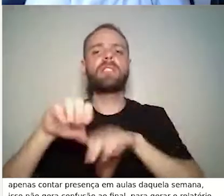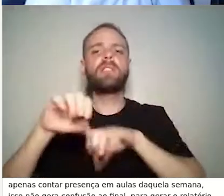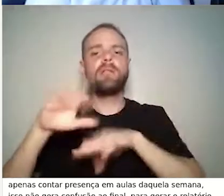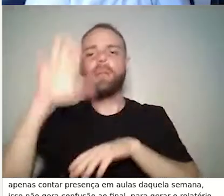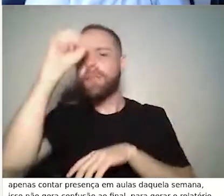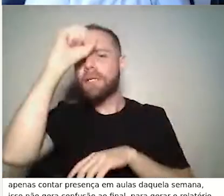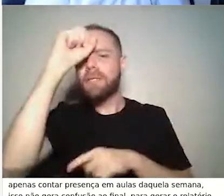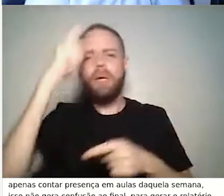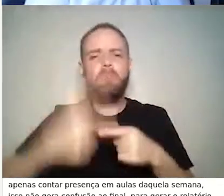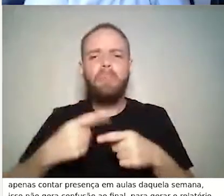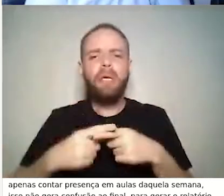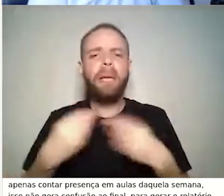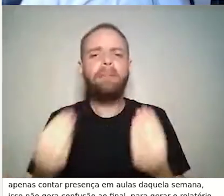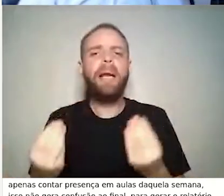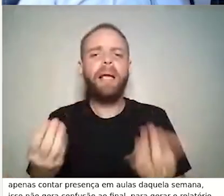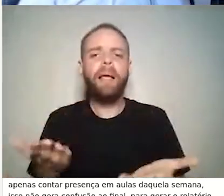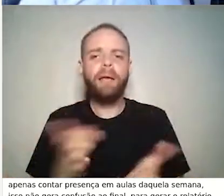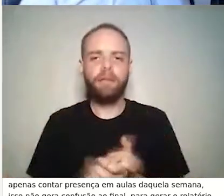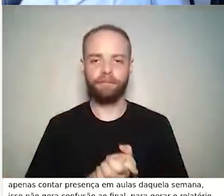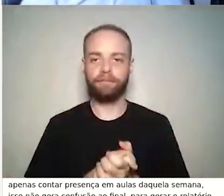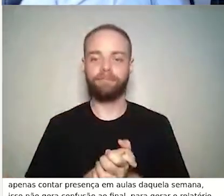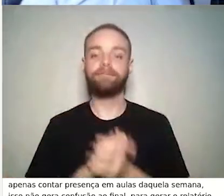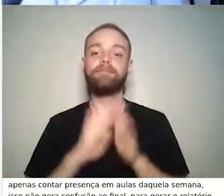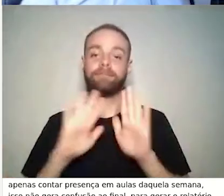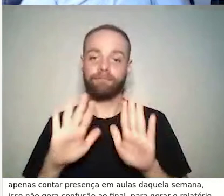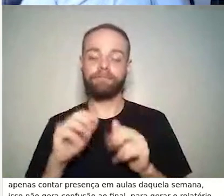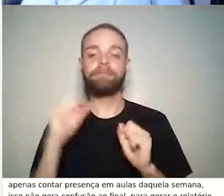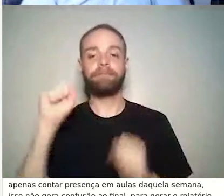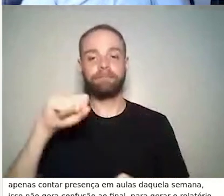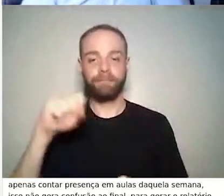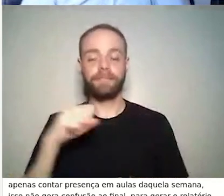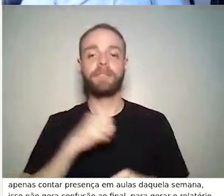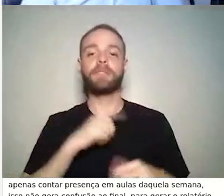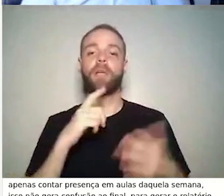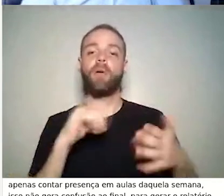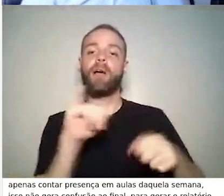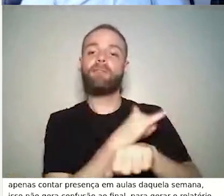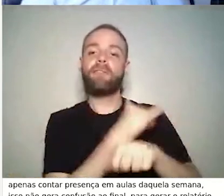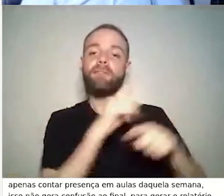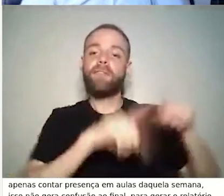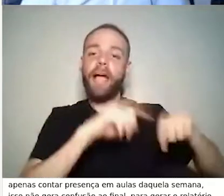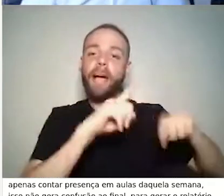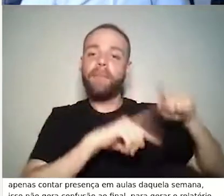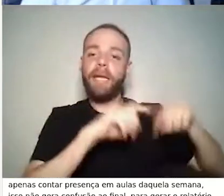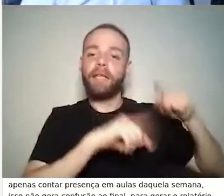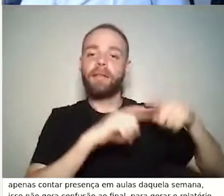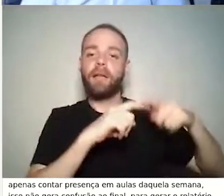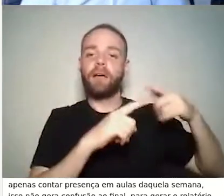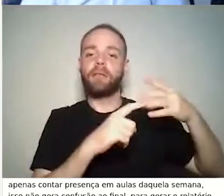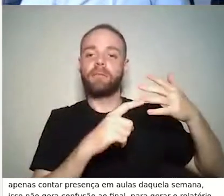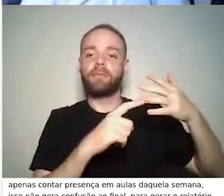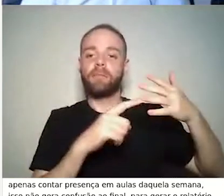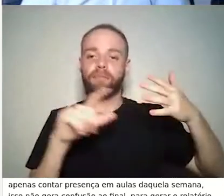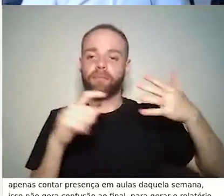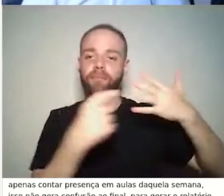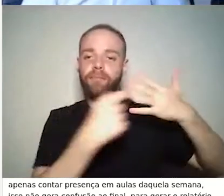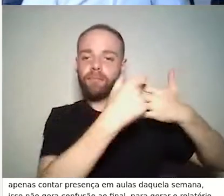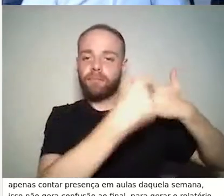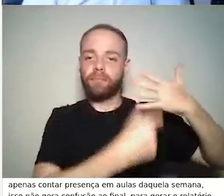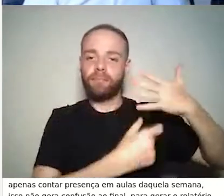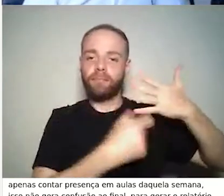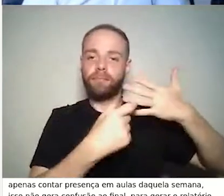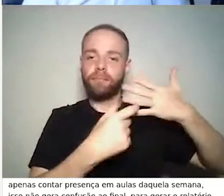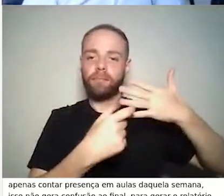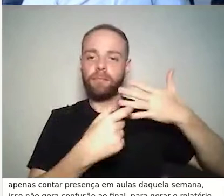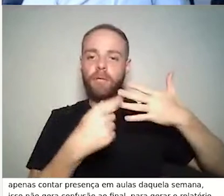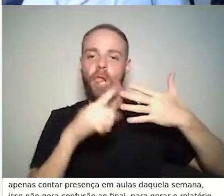Na verdade, sim, a ferramenta de logs, que é essa ferramenta que eu mostrei, por último, que é essa, eu